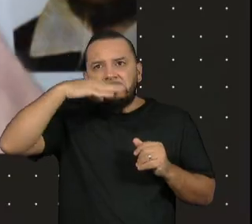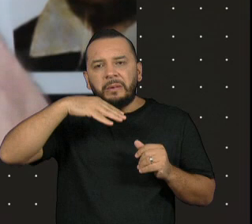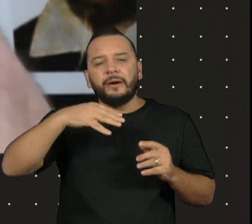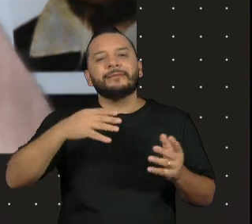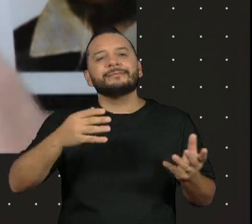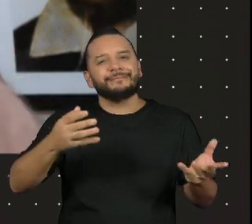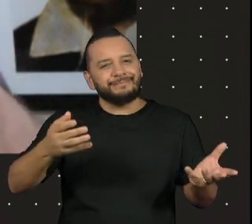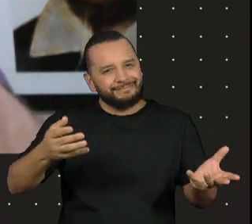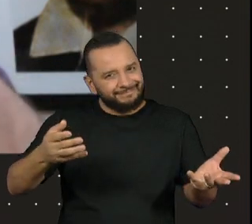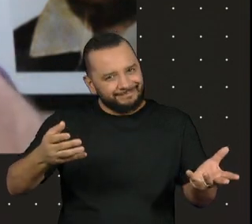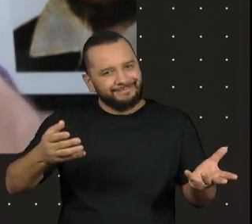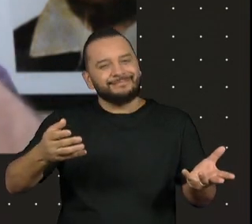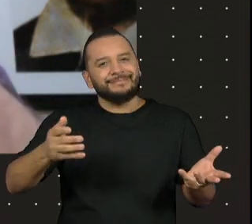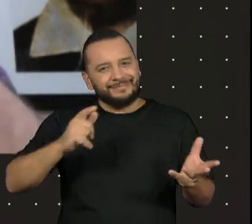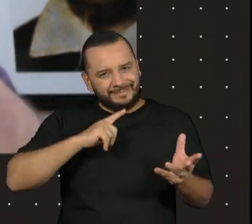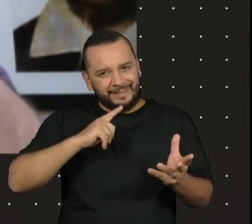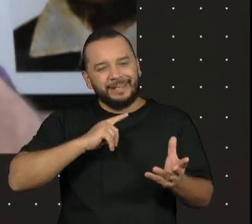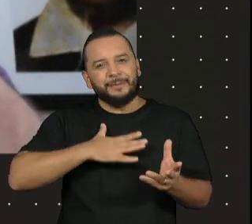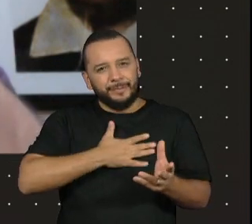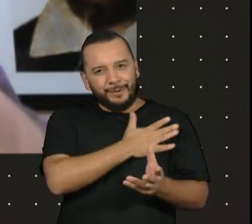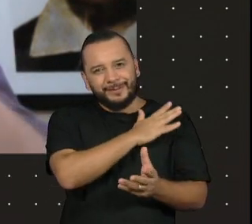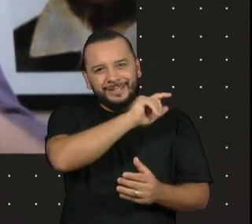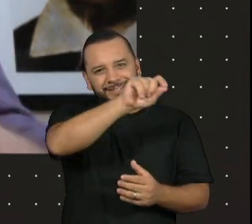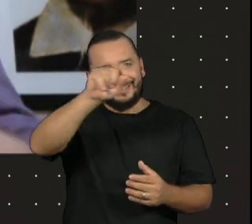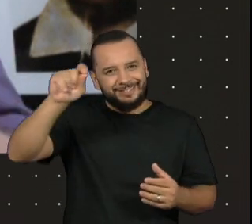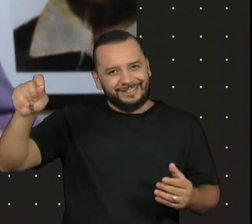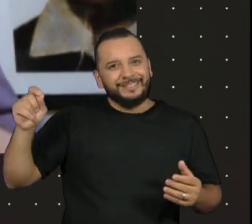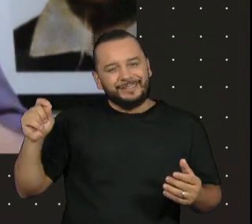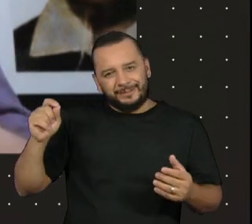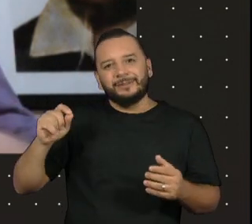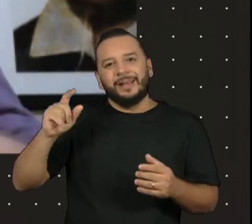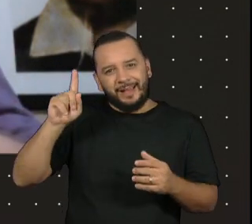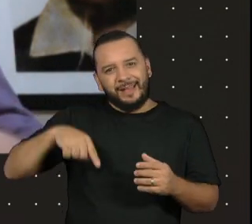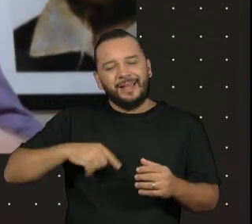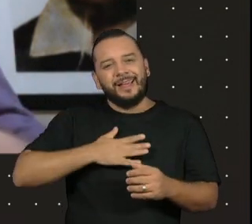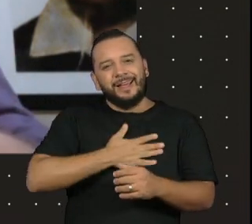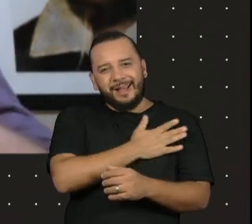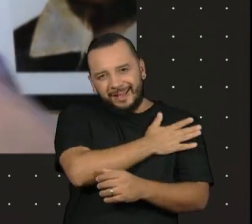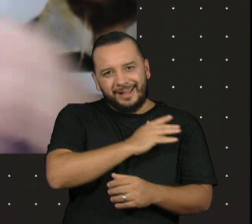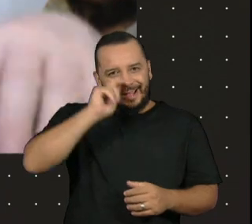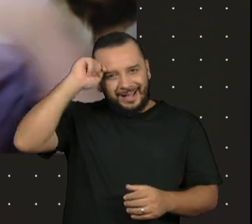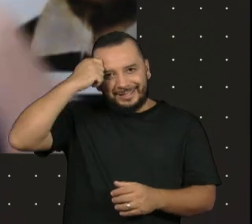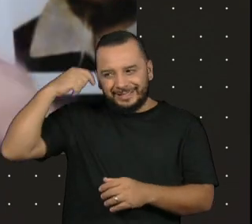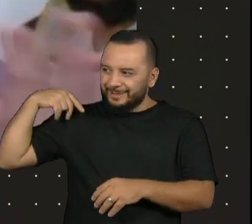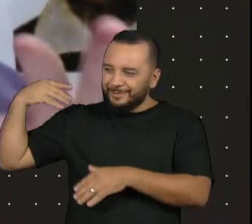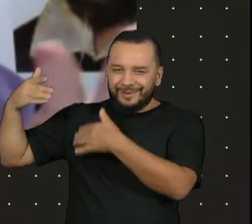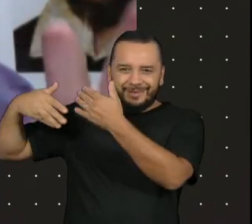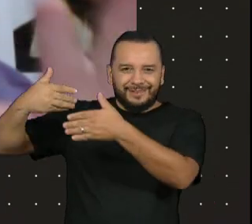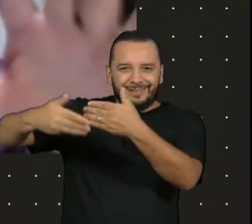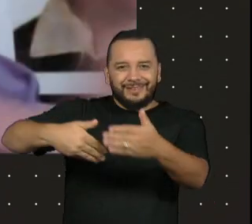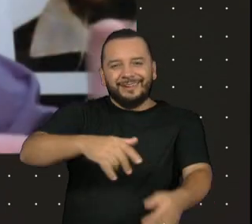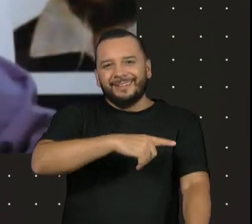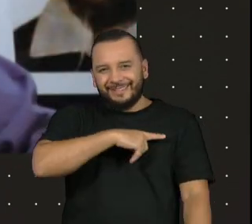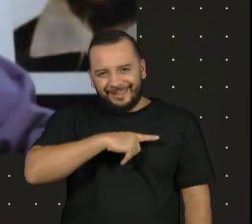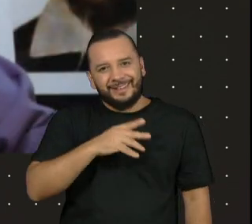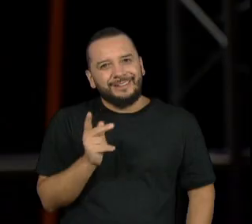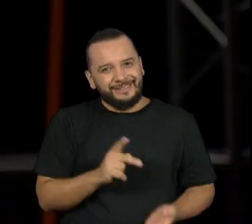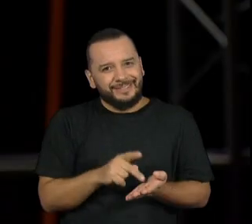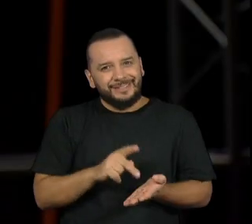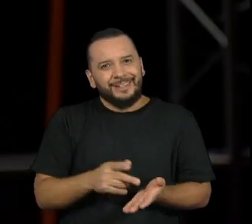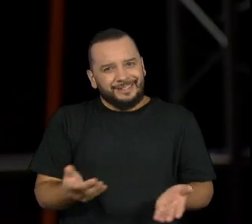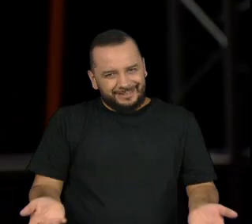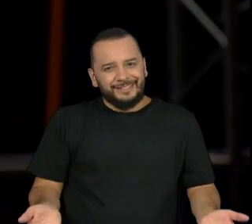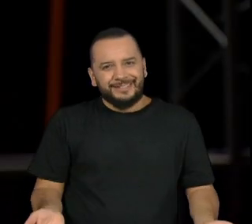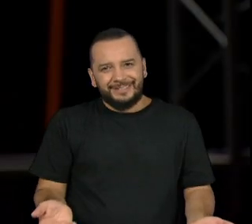momento, a cada dia, a gente tem que pensar nesse racismo estrutural que domina a gente para poder purgar de vez, aproveitar que está aparecendo